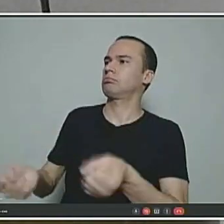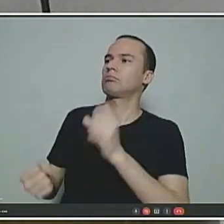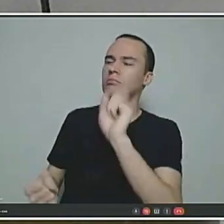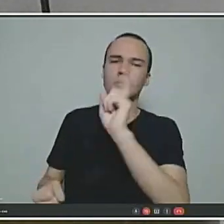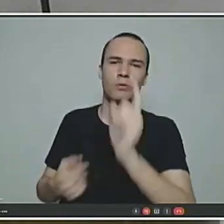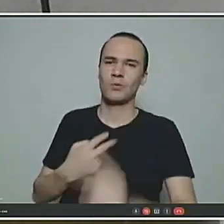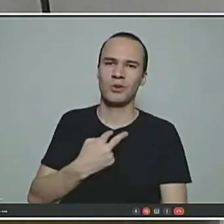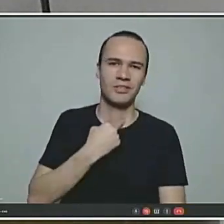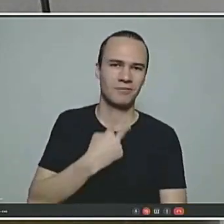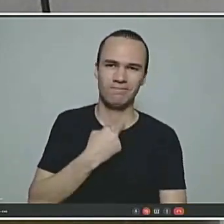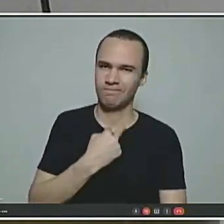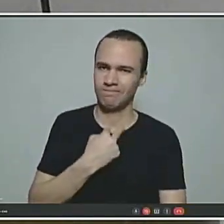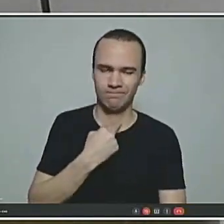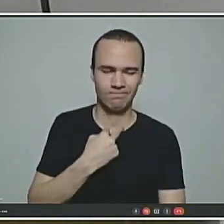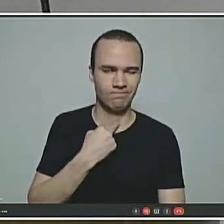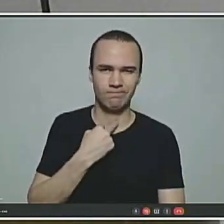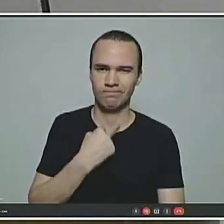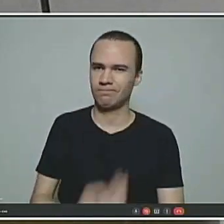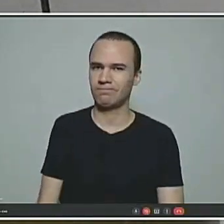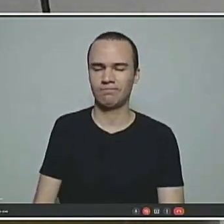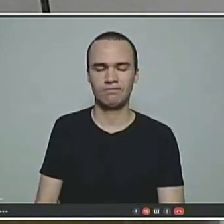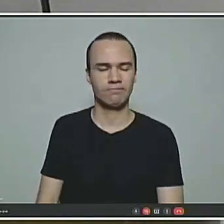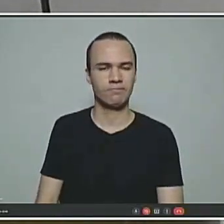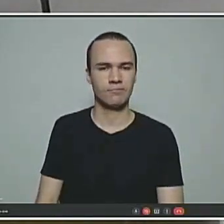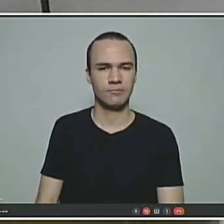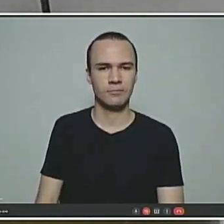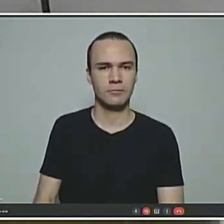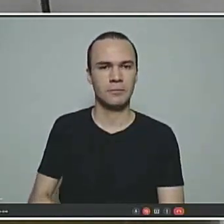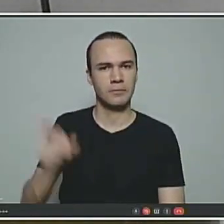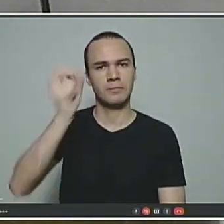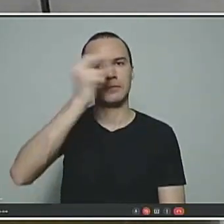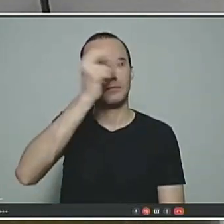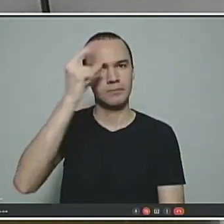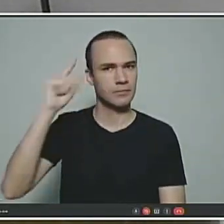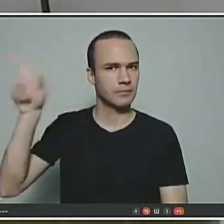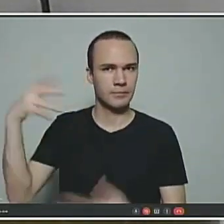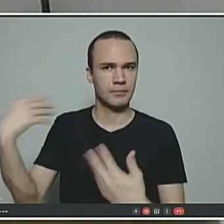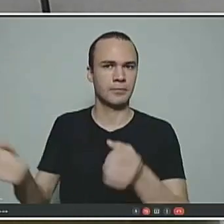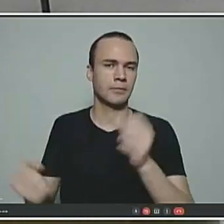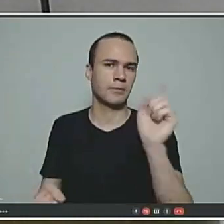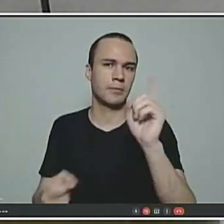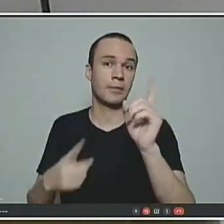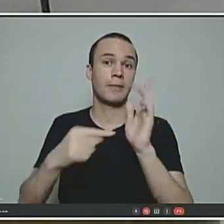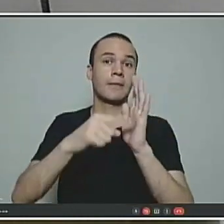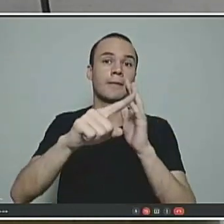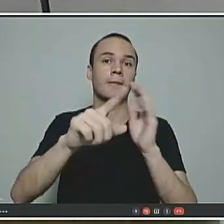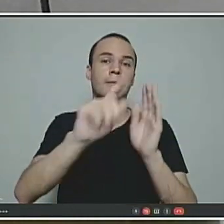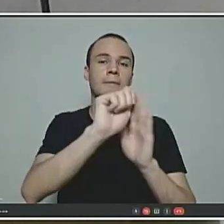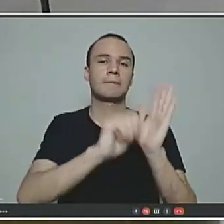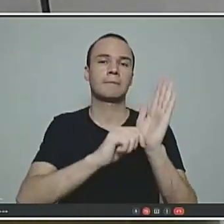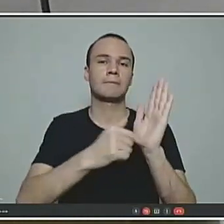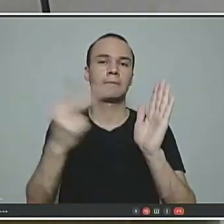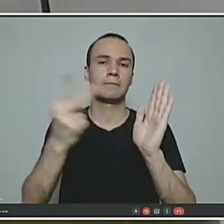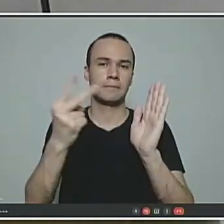salário esse ano, esse mês. A Prefeitura deixou de fazer isso naquele inciso segundo, que deixou de aportar, que fez